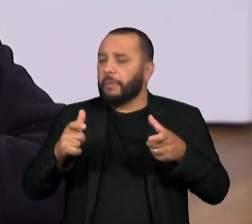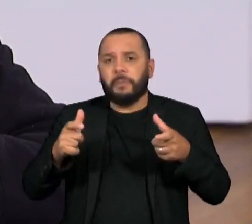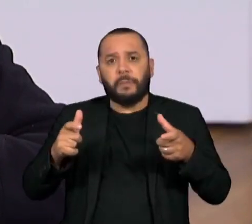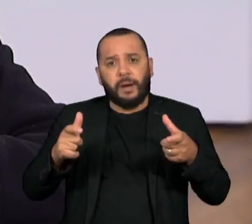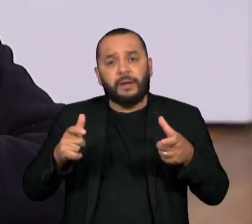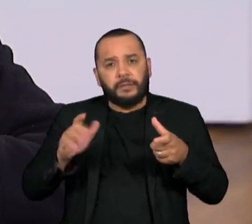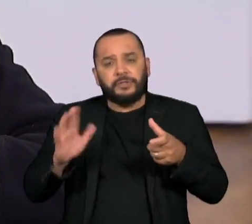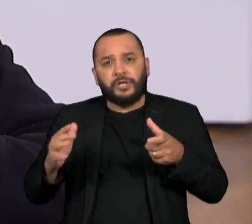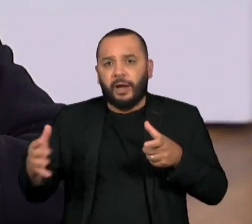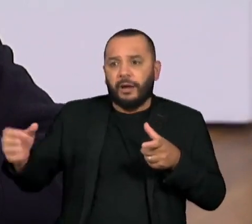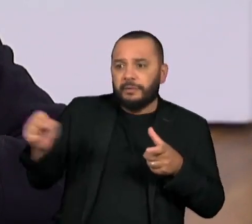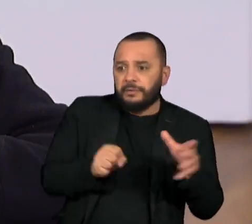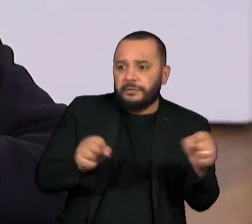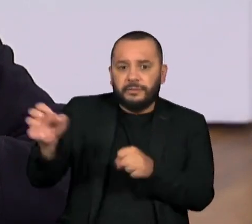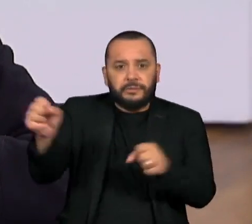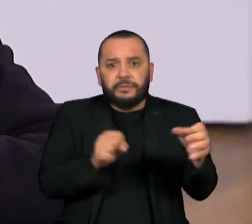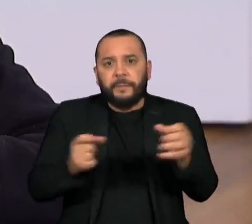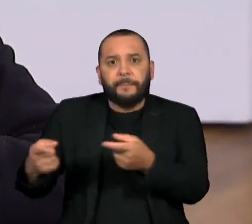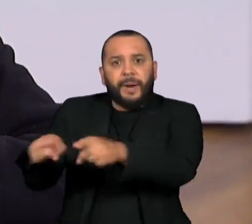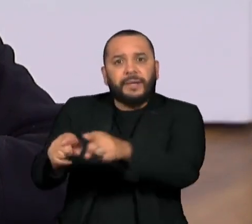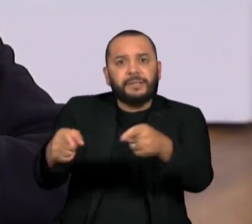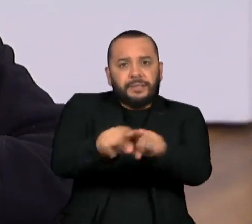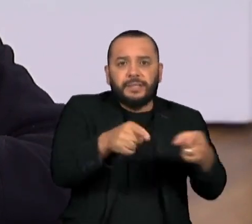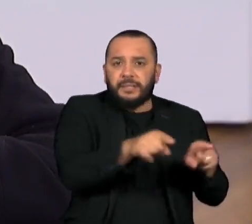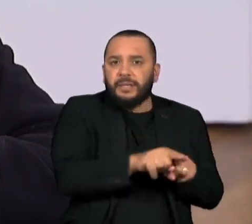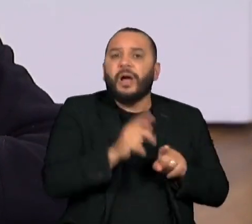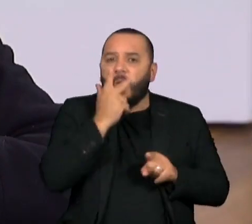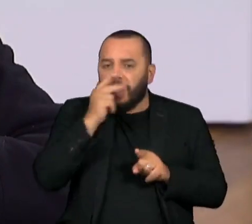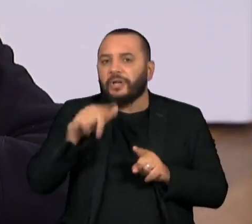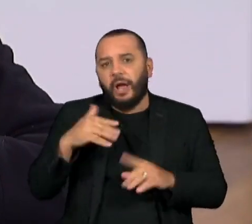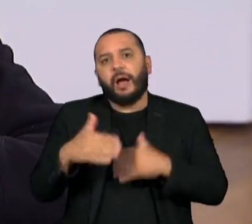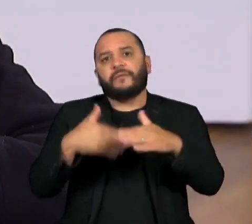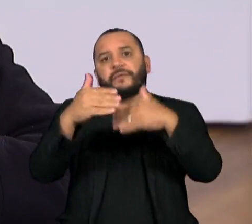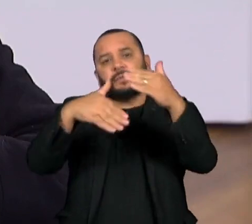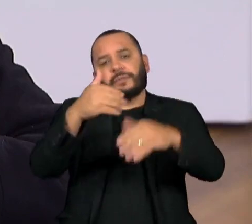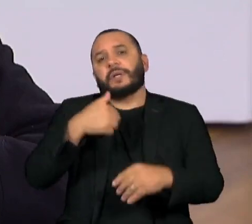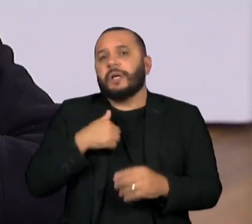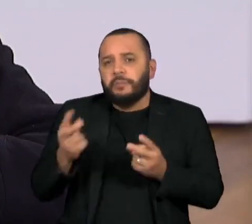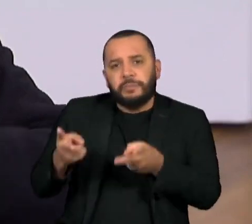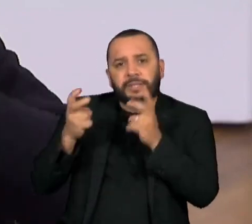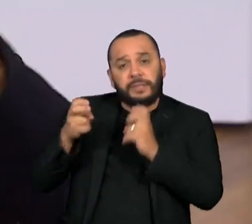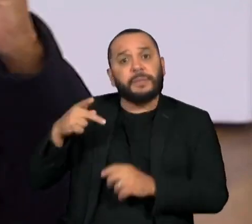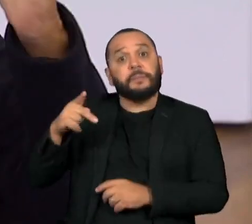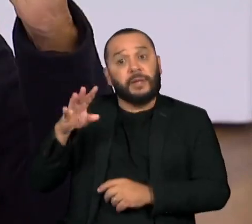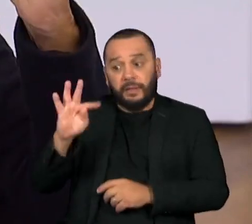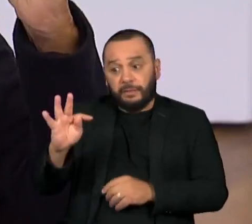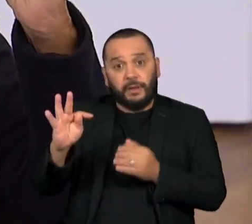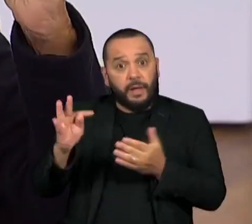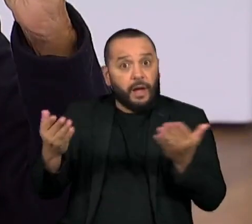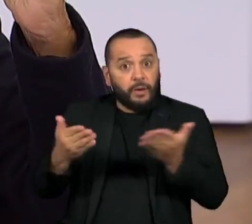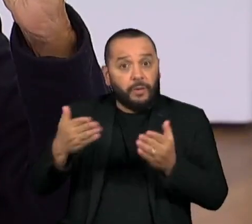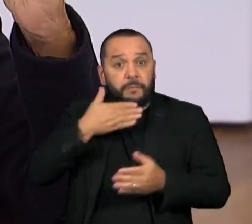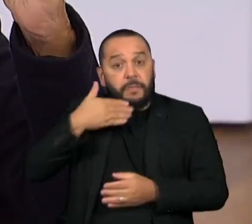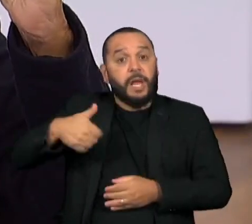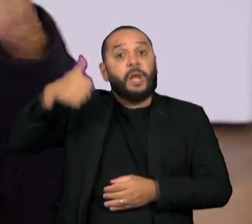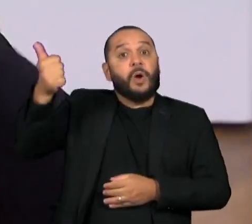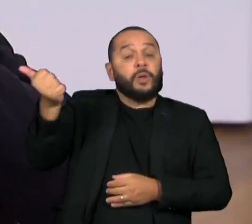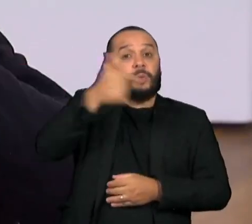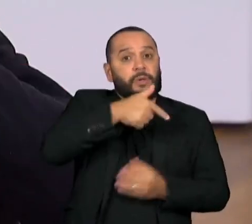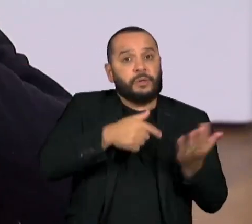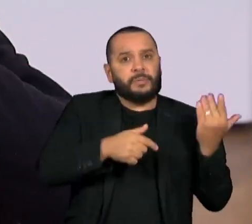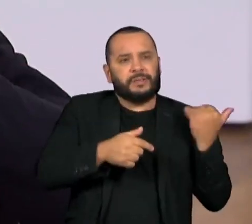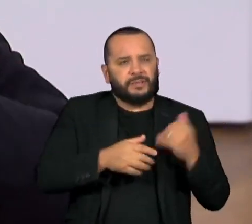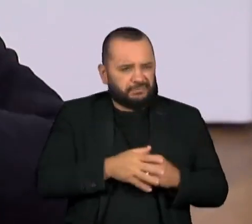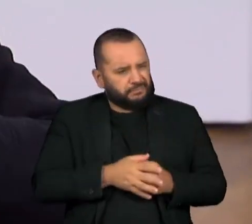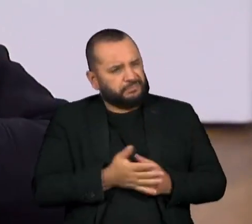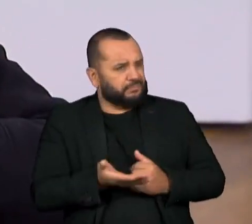Eu já reconheço no PT de agora alguns avanços em relação ao PT daquele momento. Por exemplo?